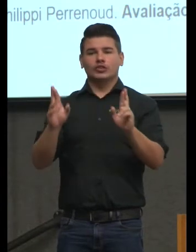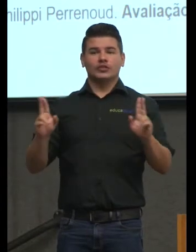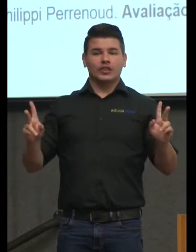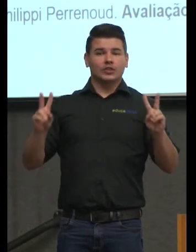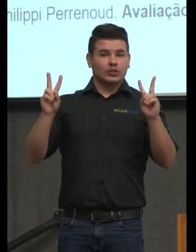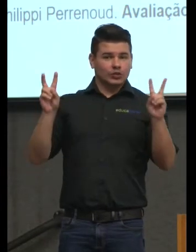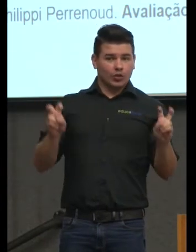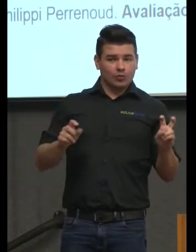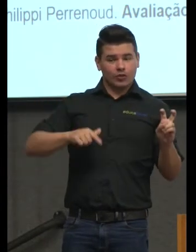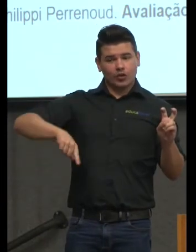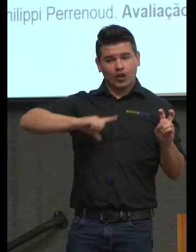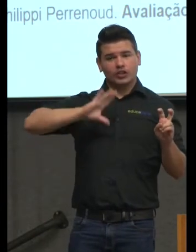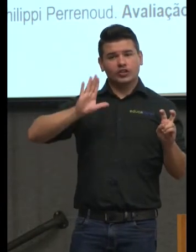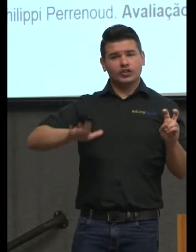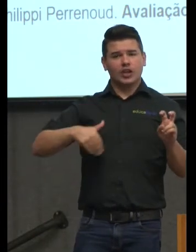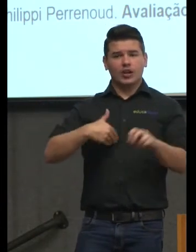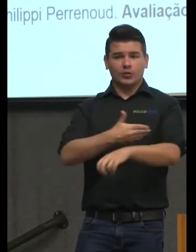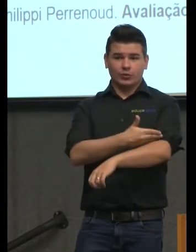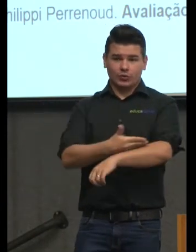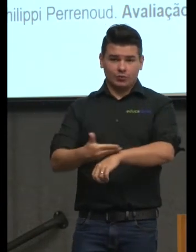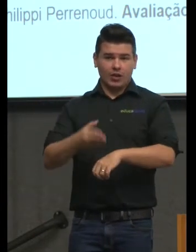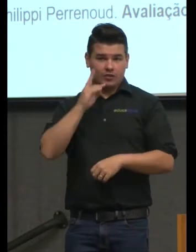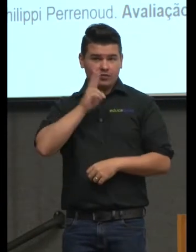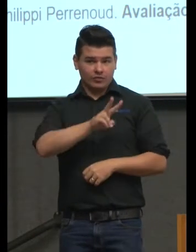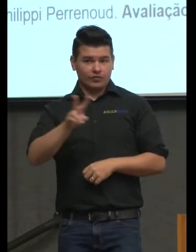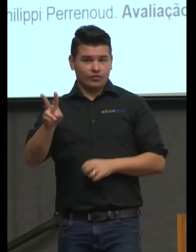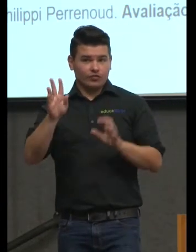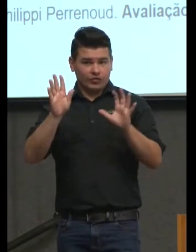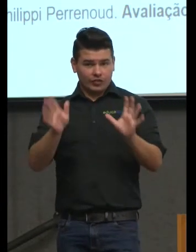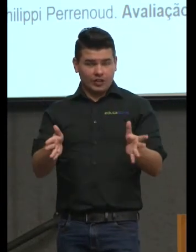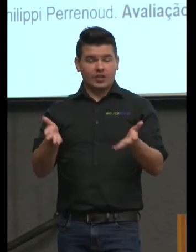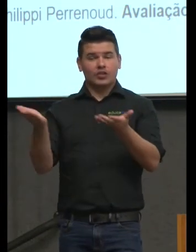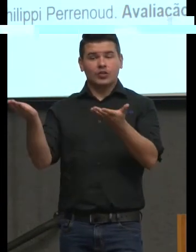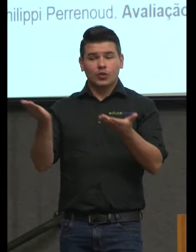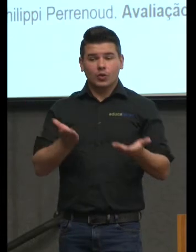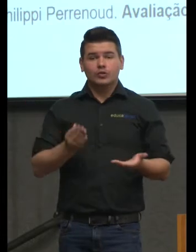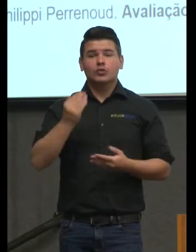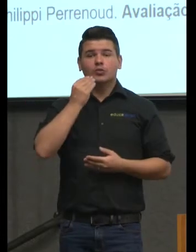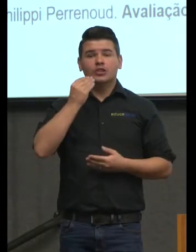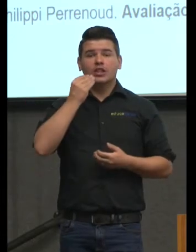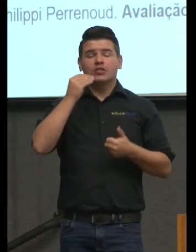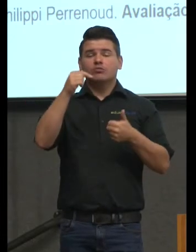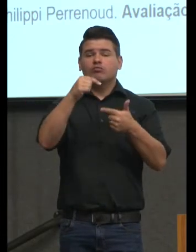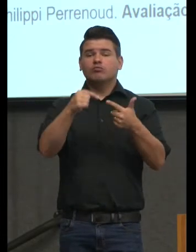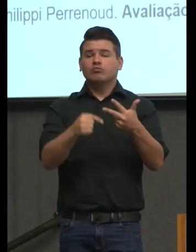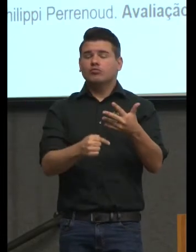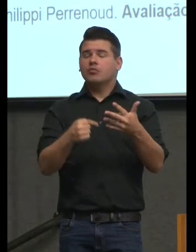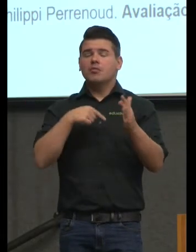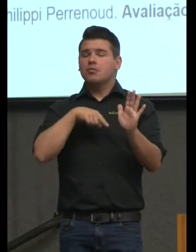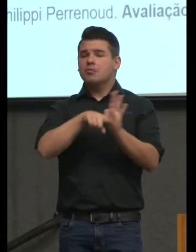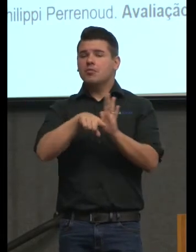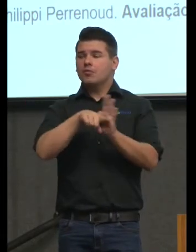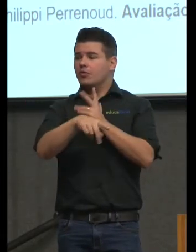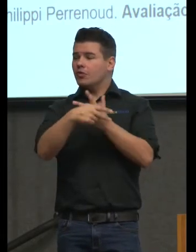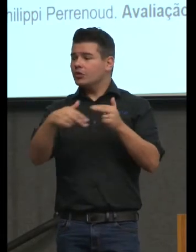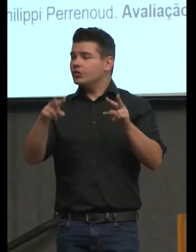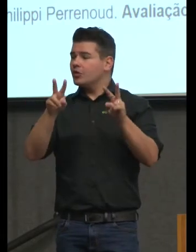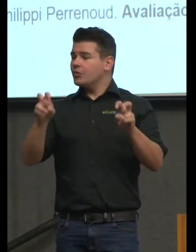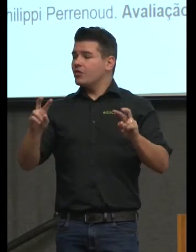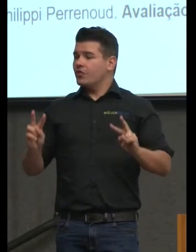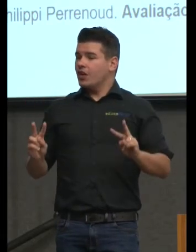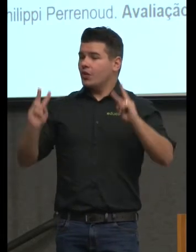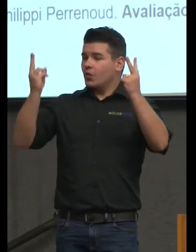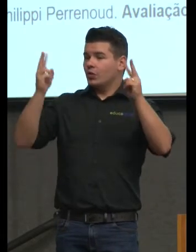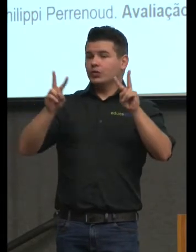àquilo que nós estamos acostumados a ver trazendo para essas questões as questões de valores de